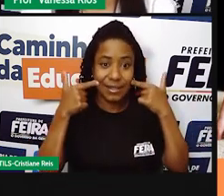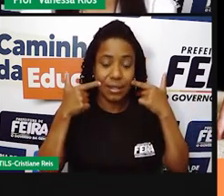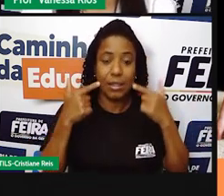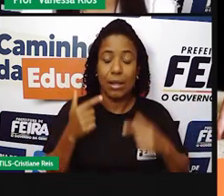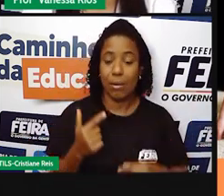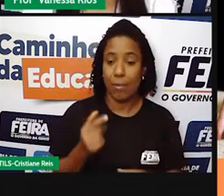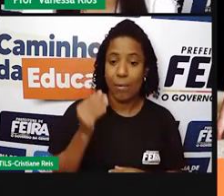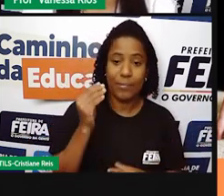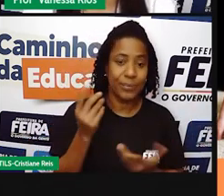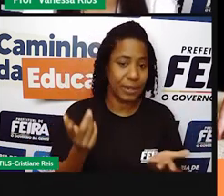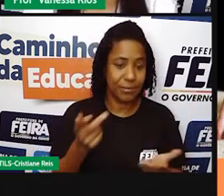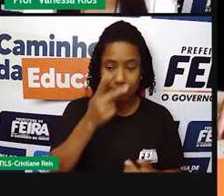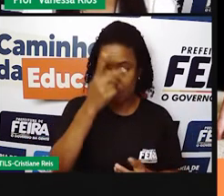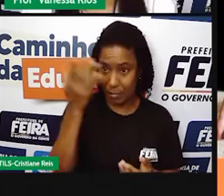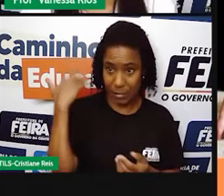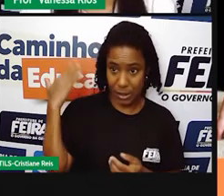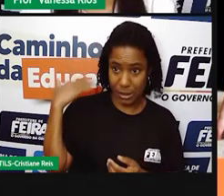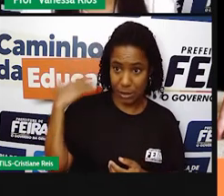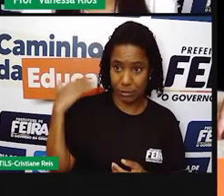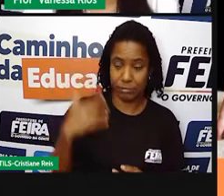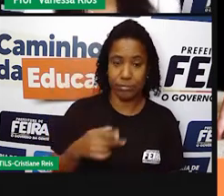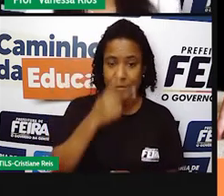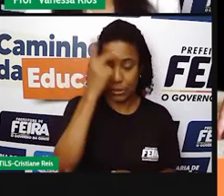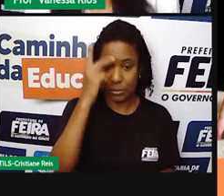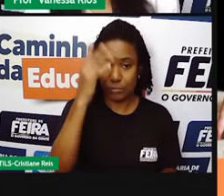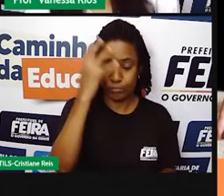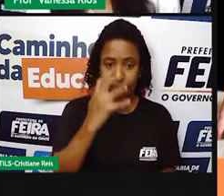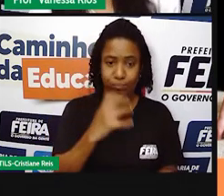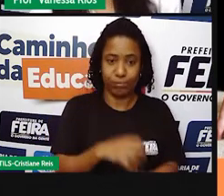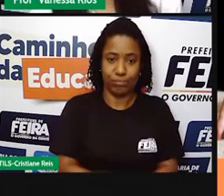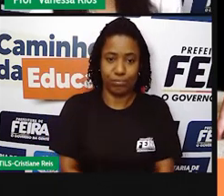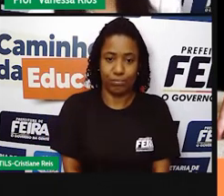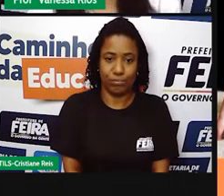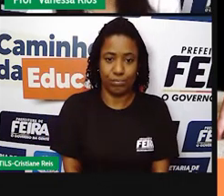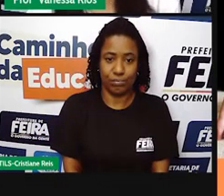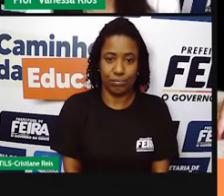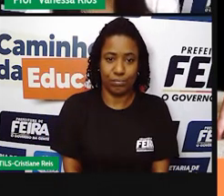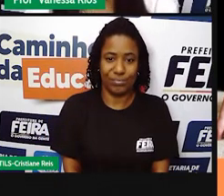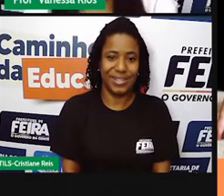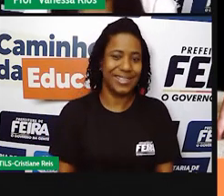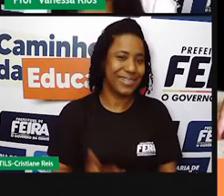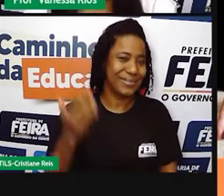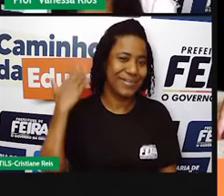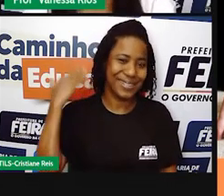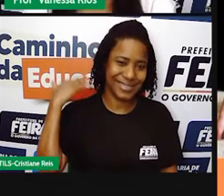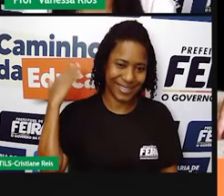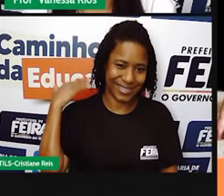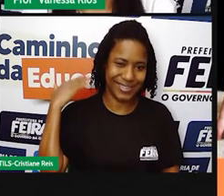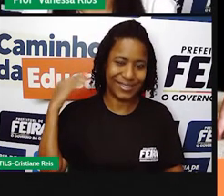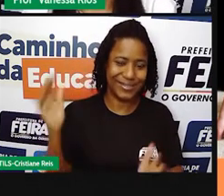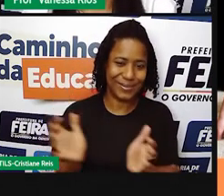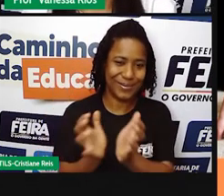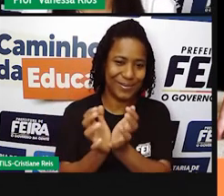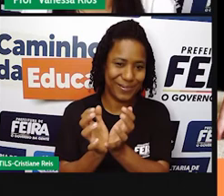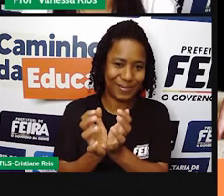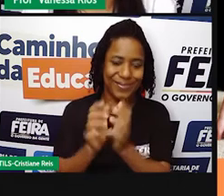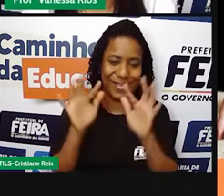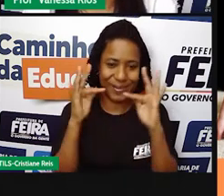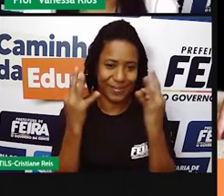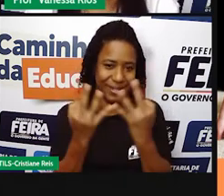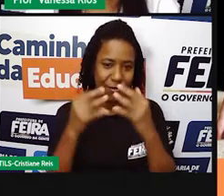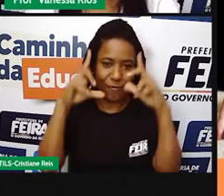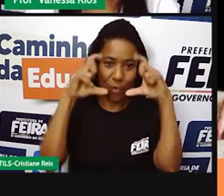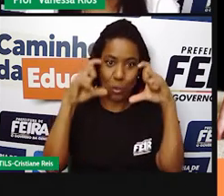ainda, não exige aquela, a mesma configuração, a mesma forma de organizar, né? A própria